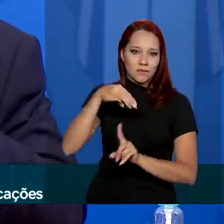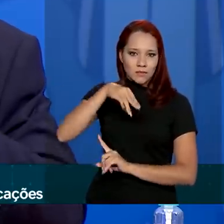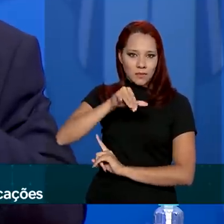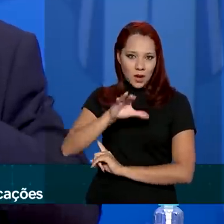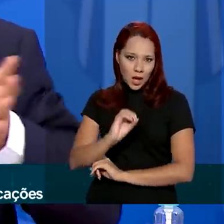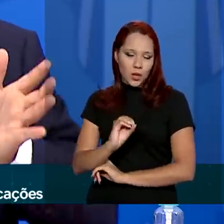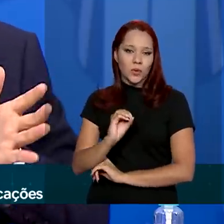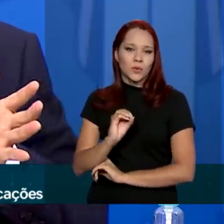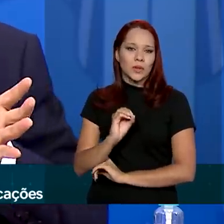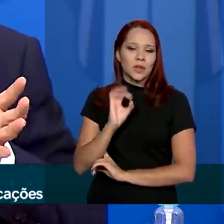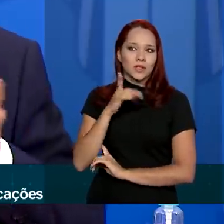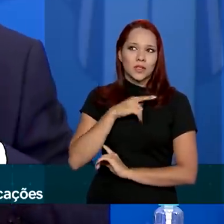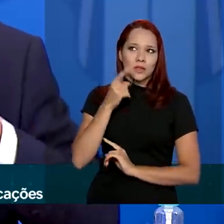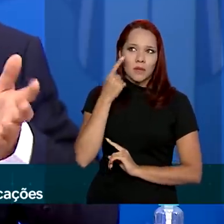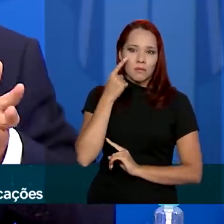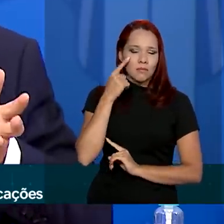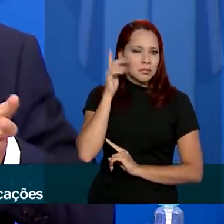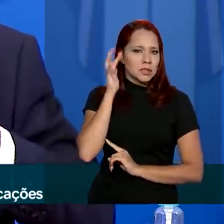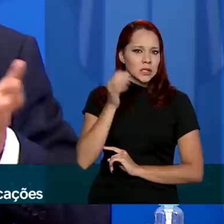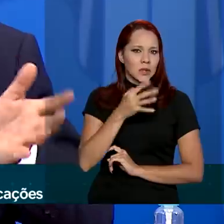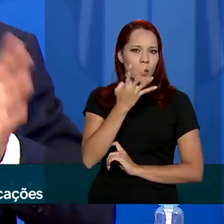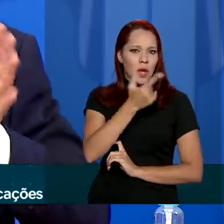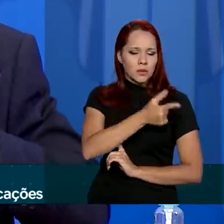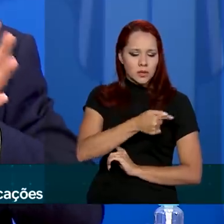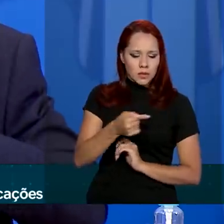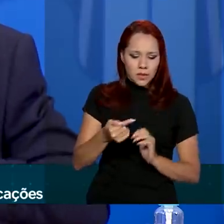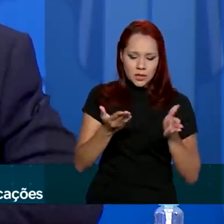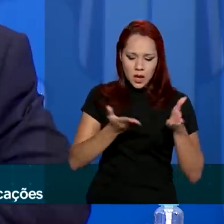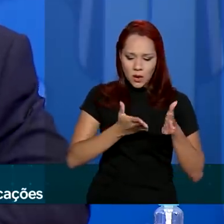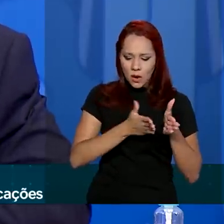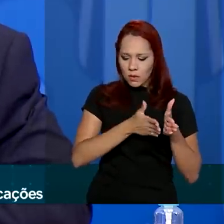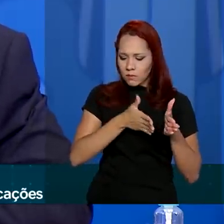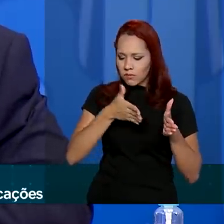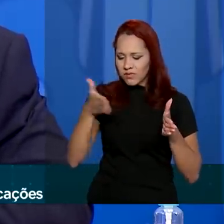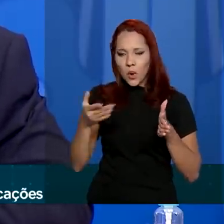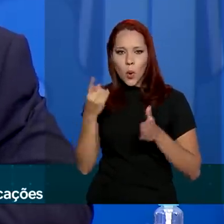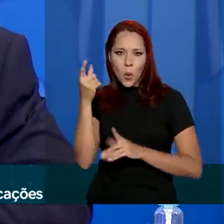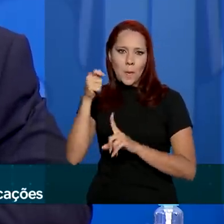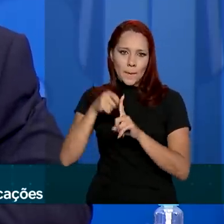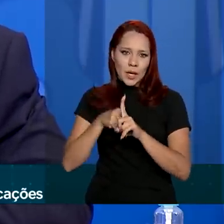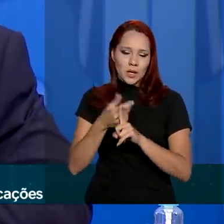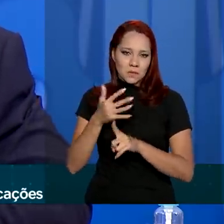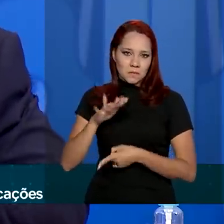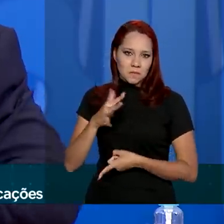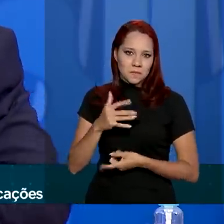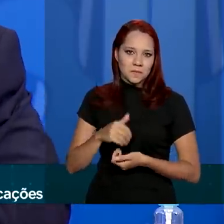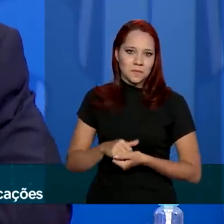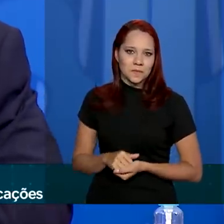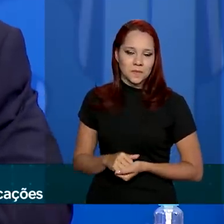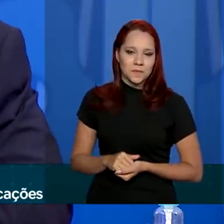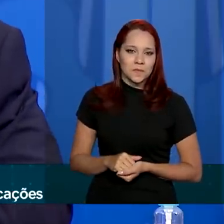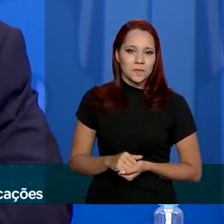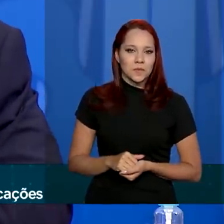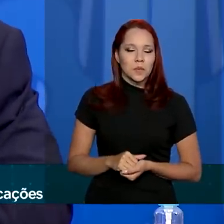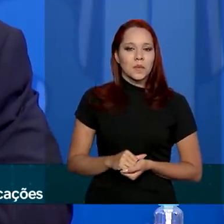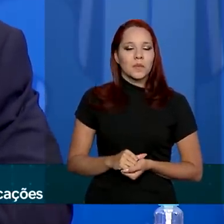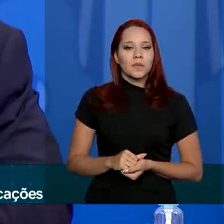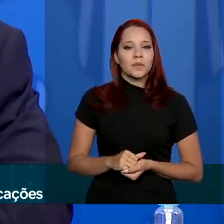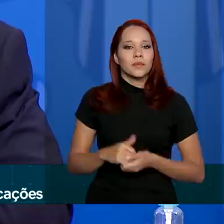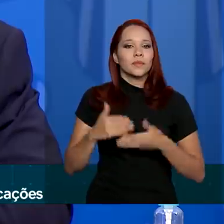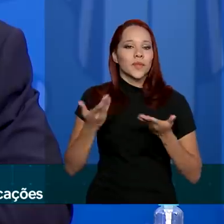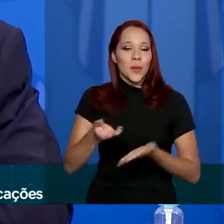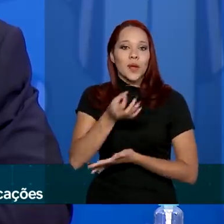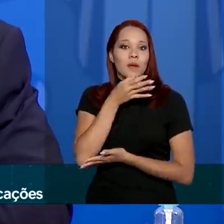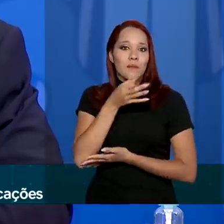no máximo, está contando quatro semanas a partir de agora, aproximadamente um mês a partir de agora, então, um